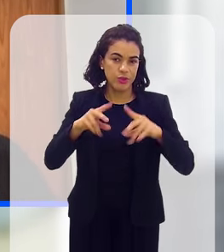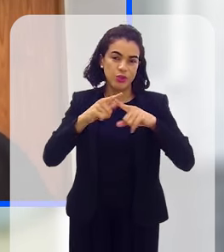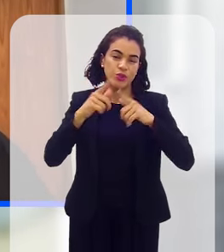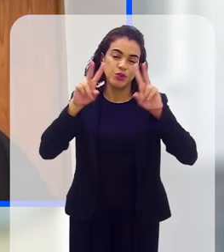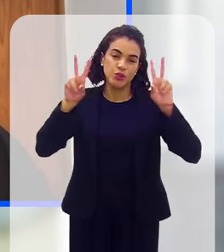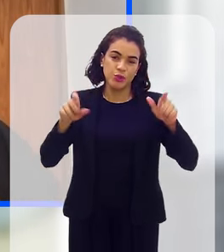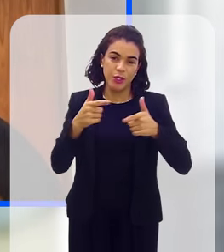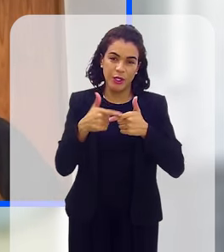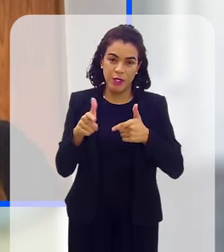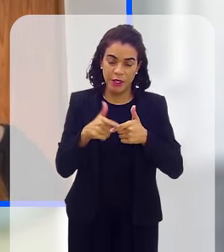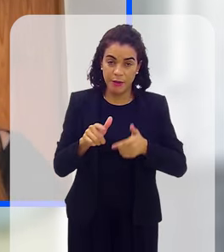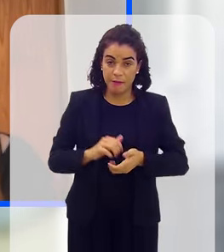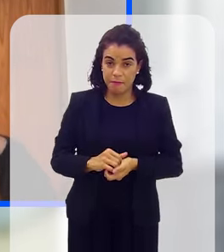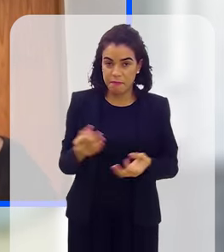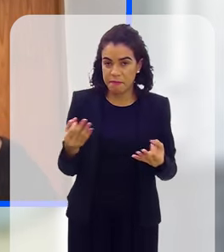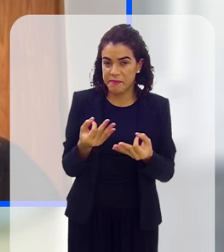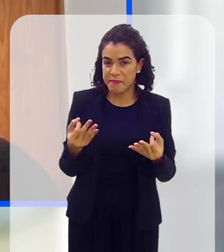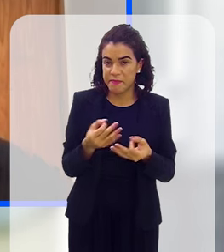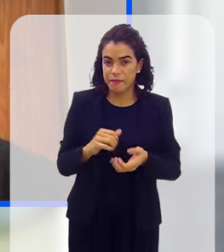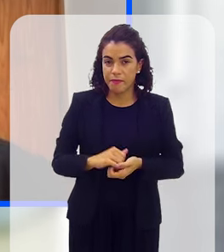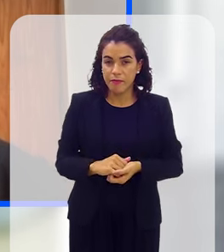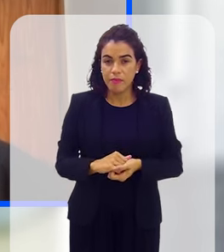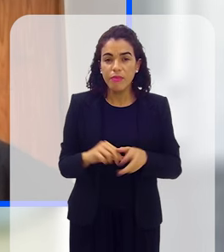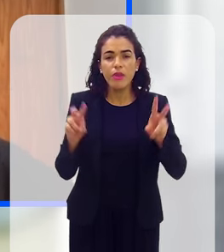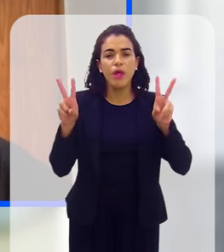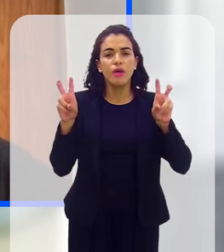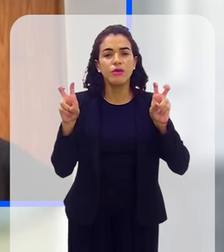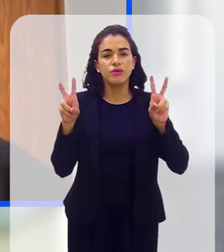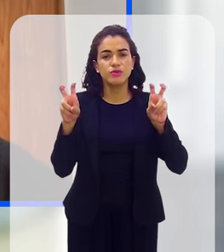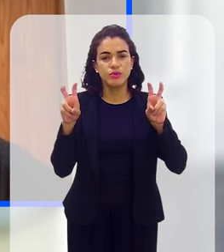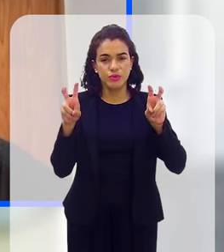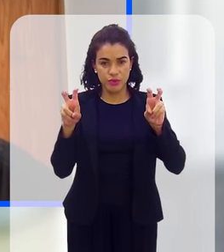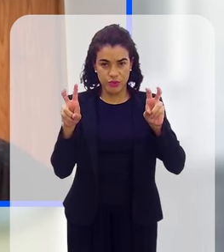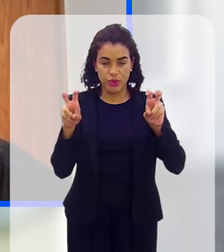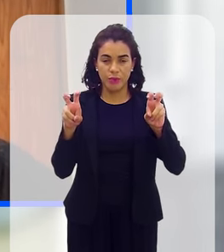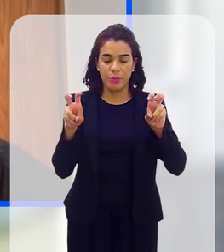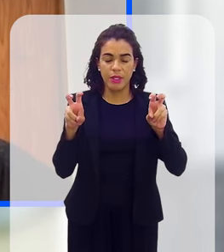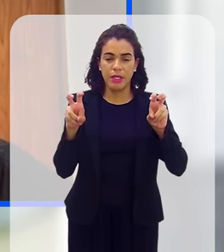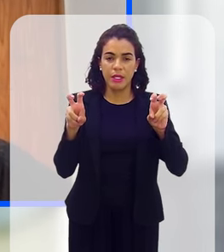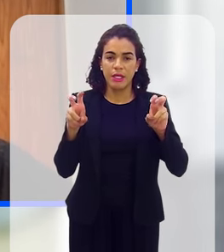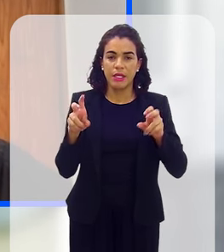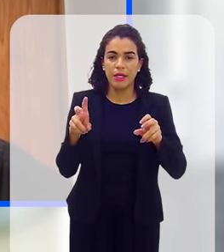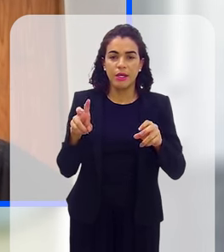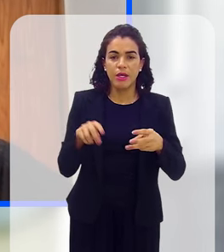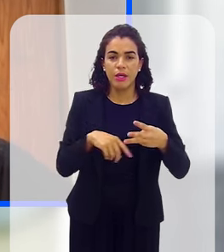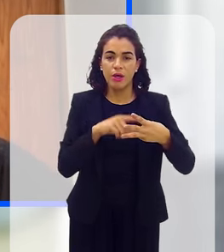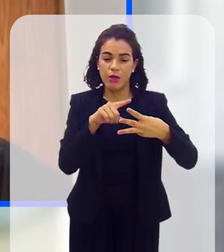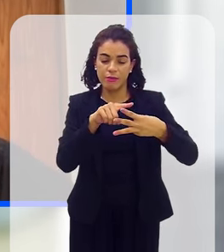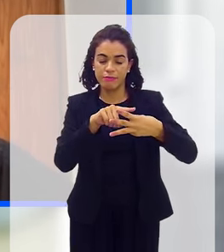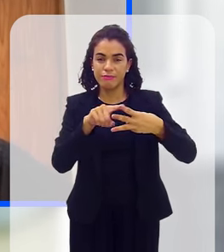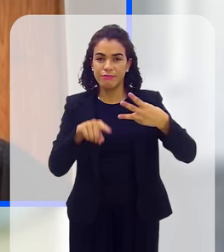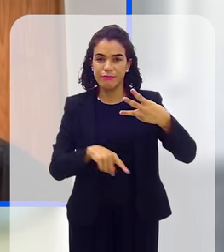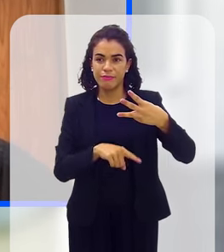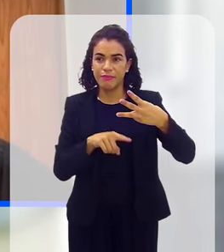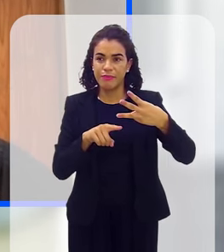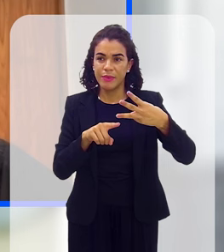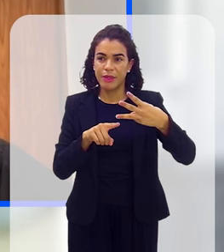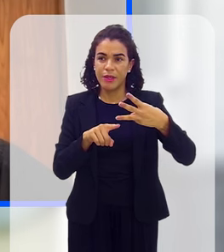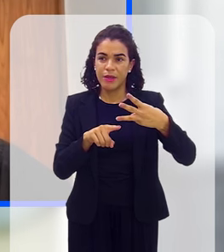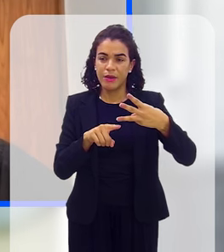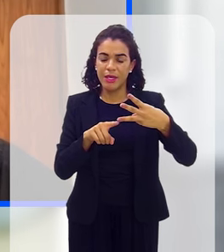problema. Perfeito. E em relação a... Queria que você comentasse um pouquinho mais sobre esses prejuízos depois que uma